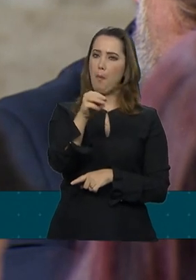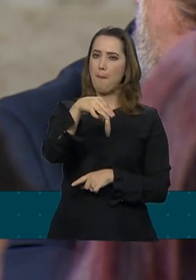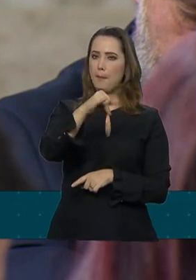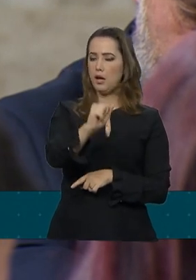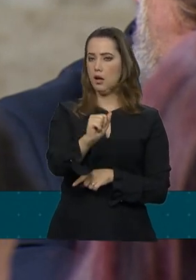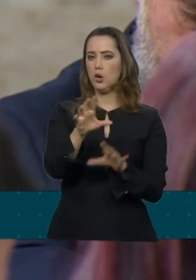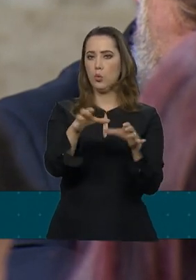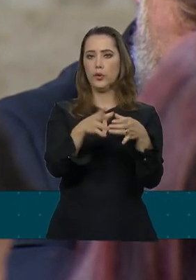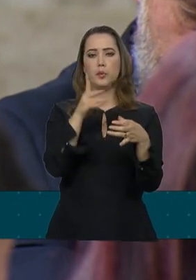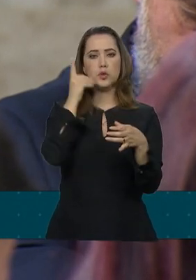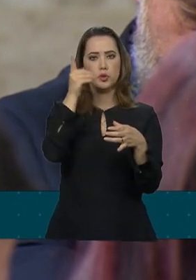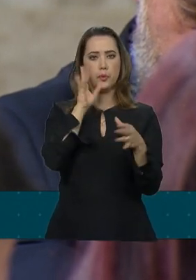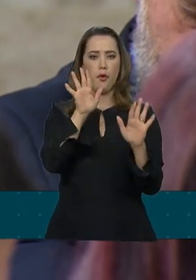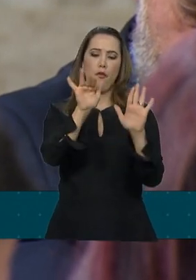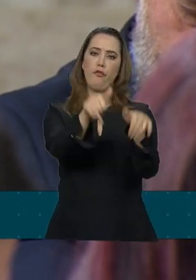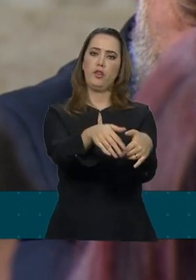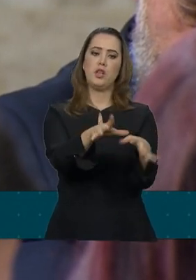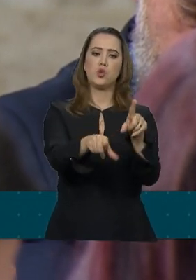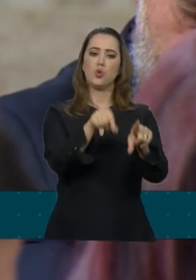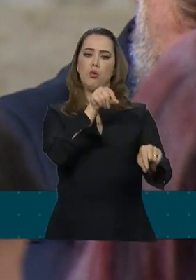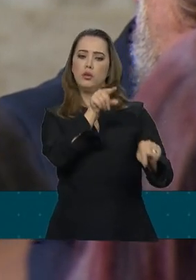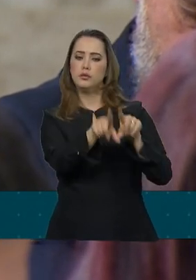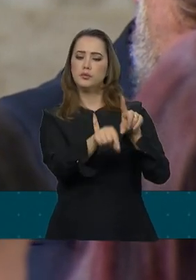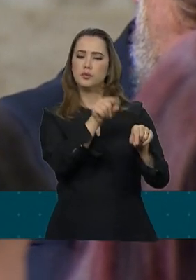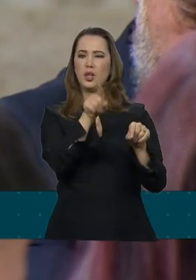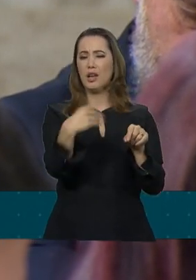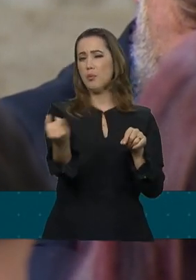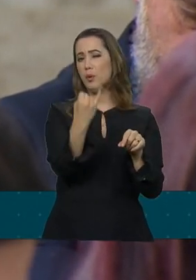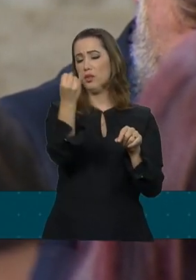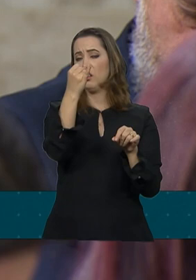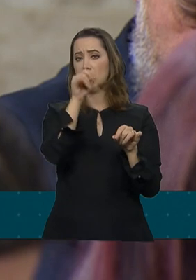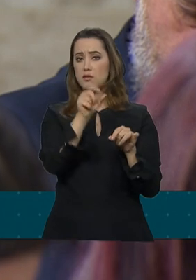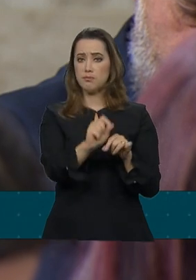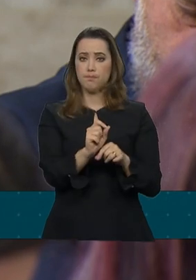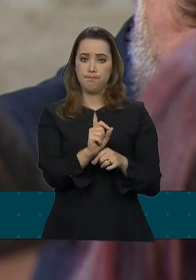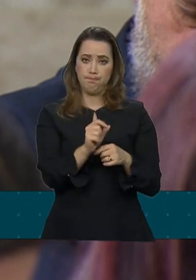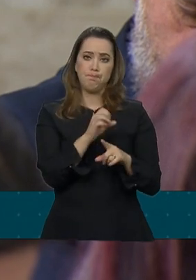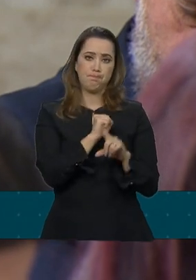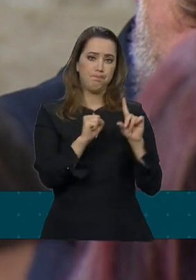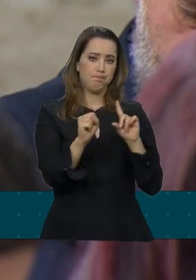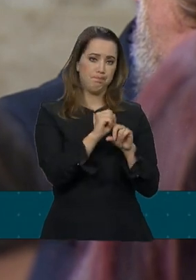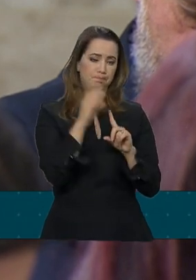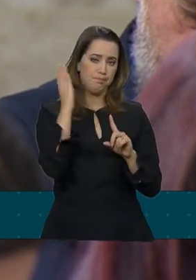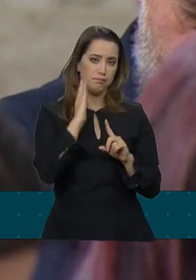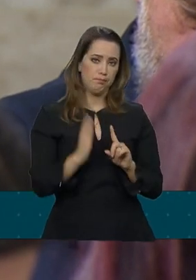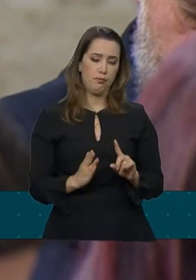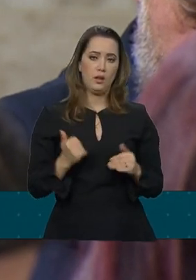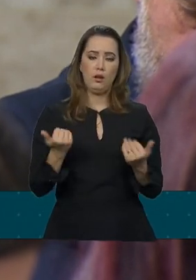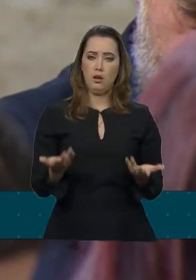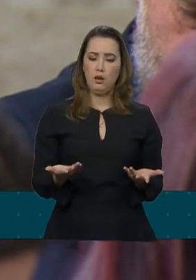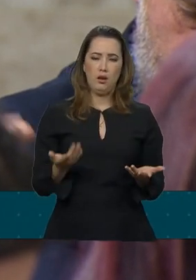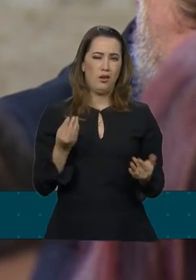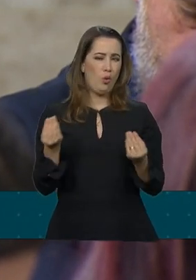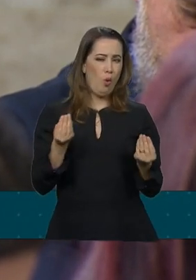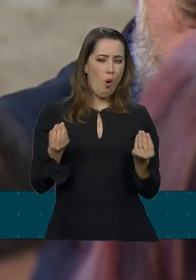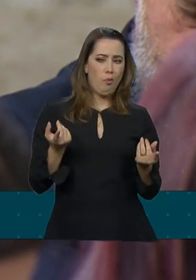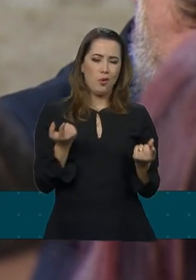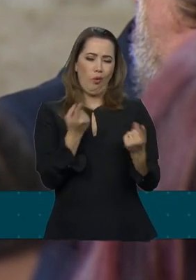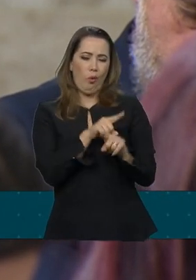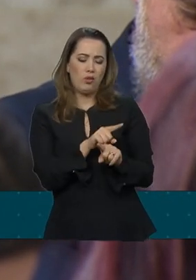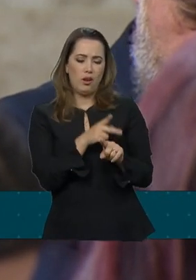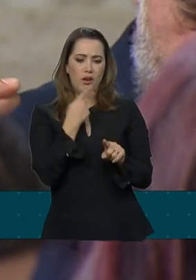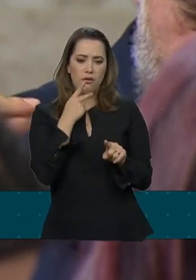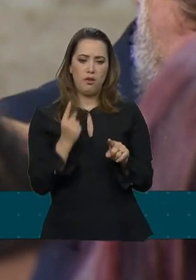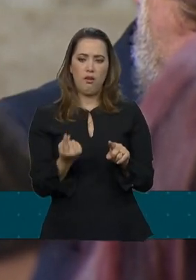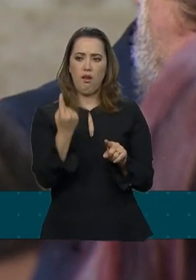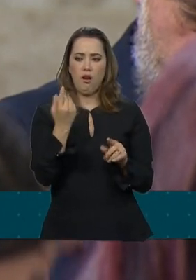ele finalizar esse passo que ele fala que é tão importante para a sociedade brasileira, e aí não iria na contramão de agora,